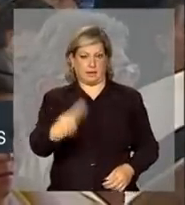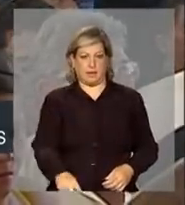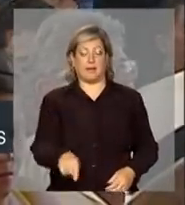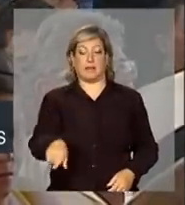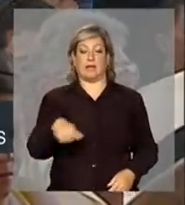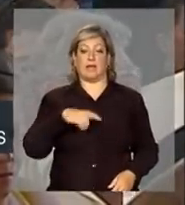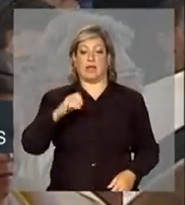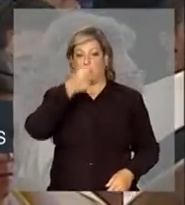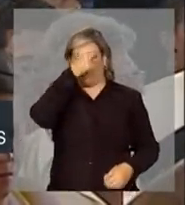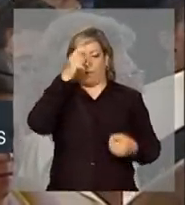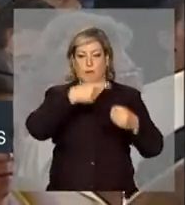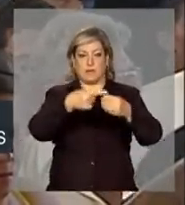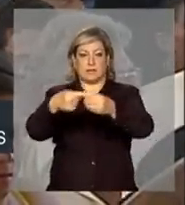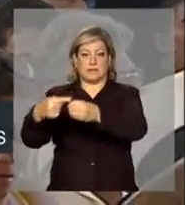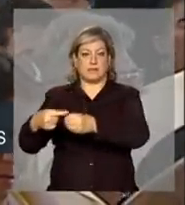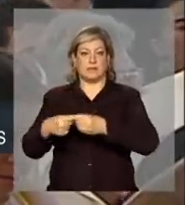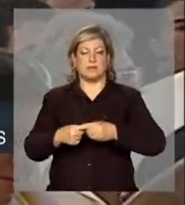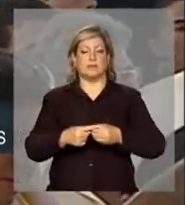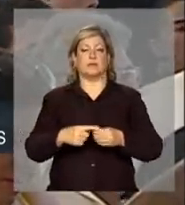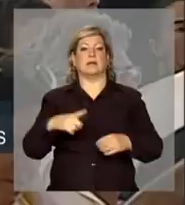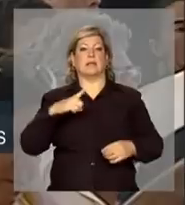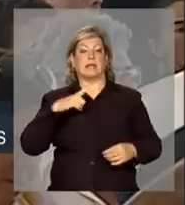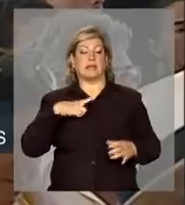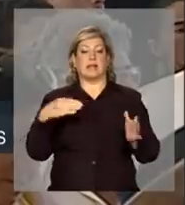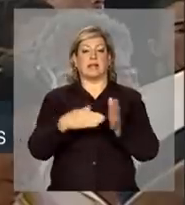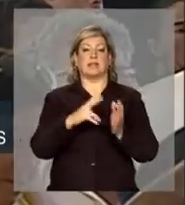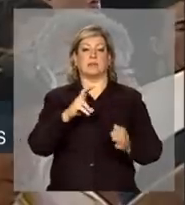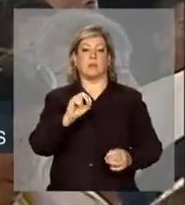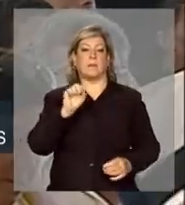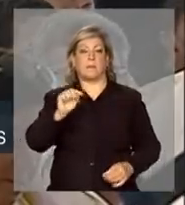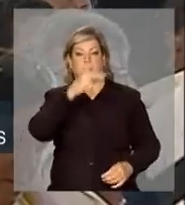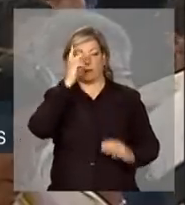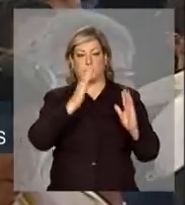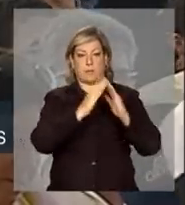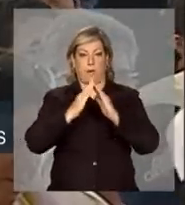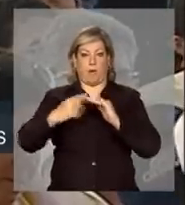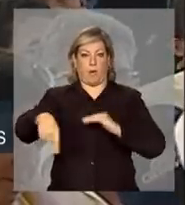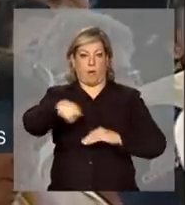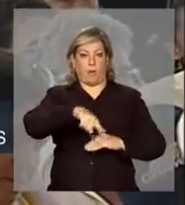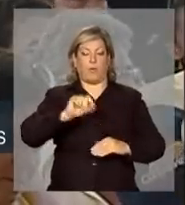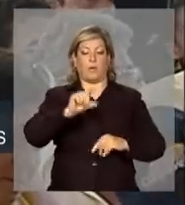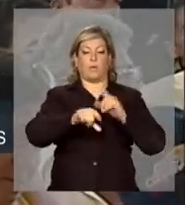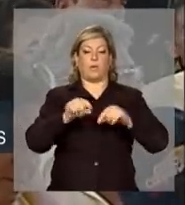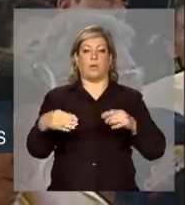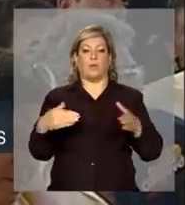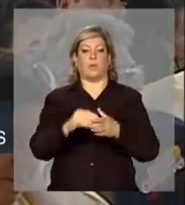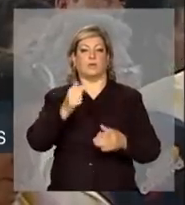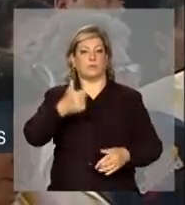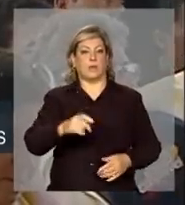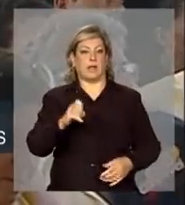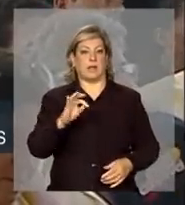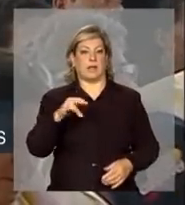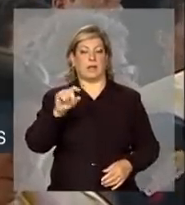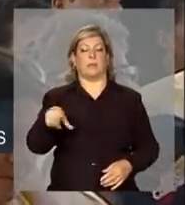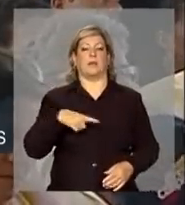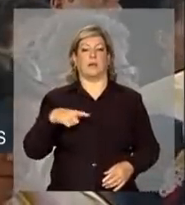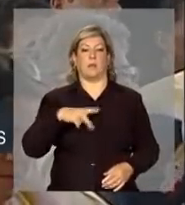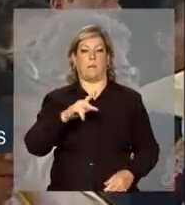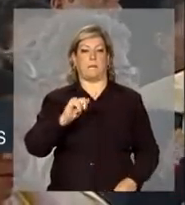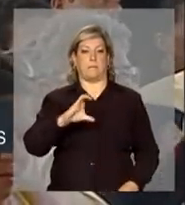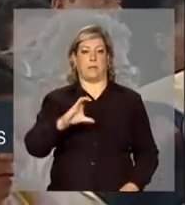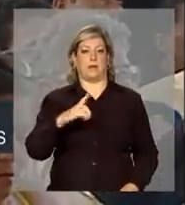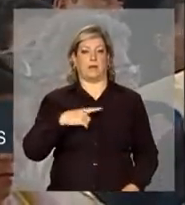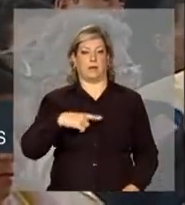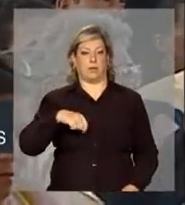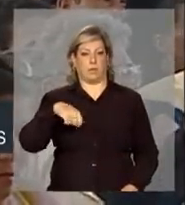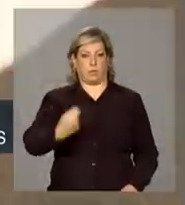com menos de 50 mil habitantes que foram selecionados por meio da segunda etapa do Programa de Aceleração do